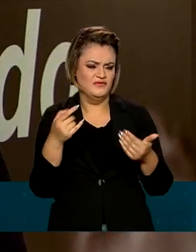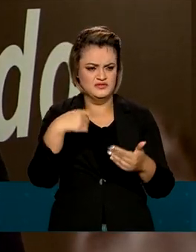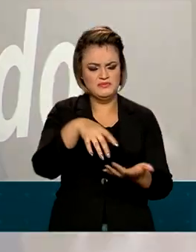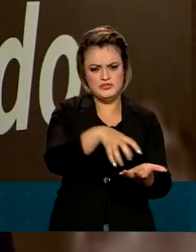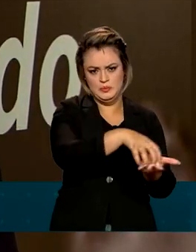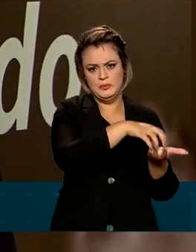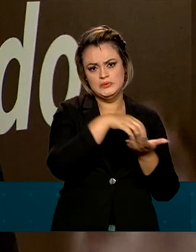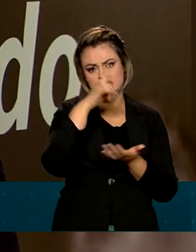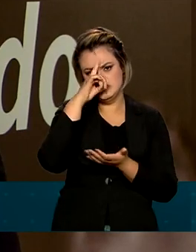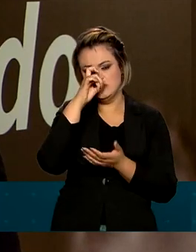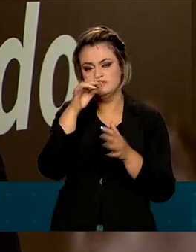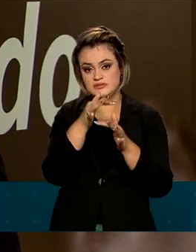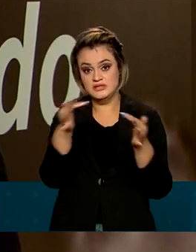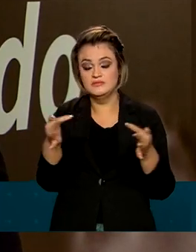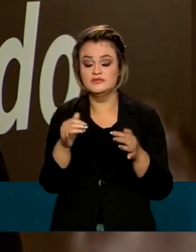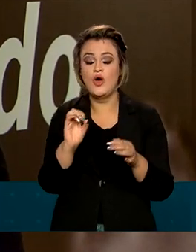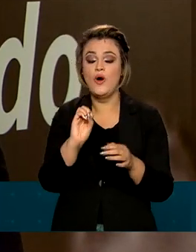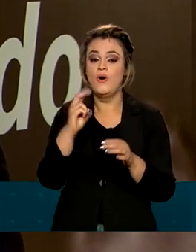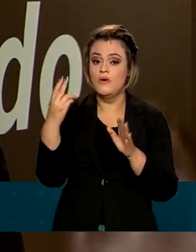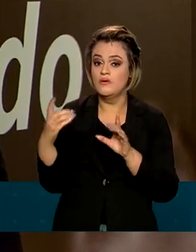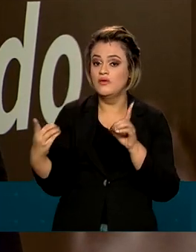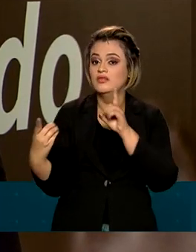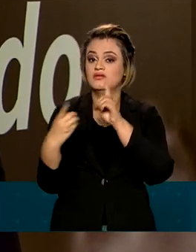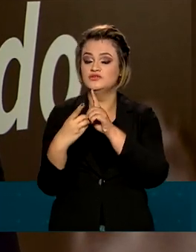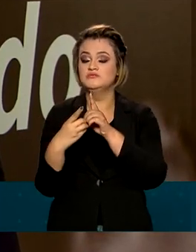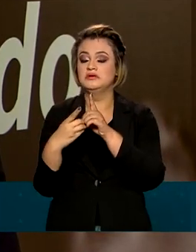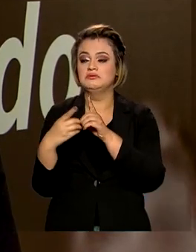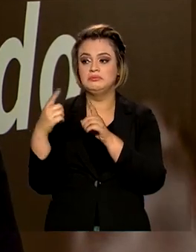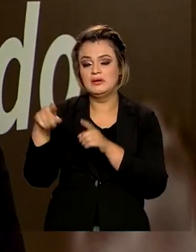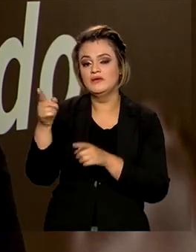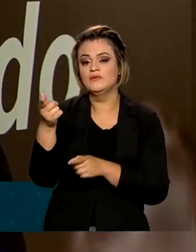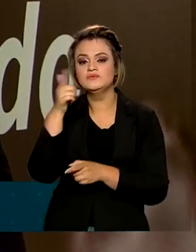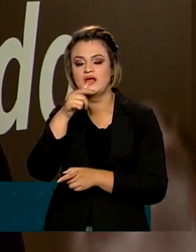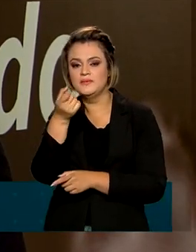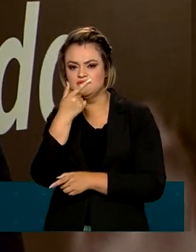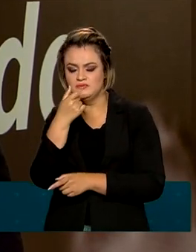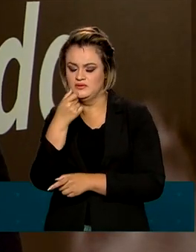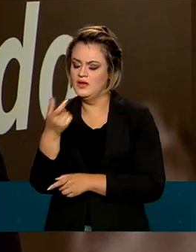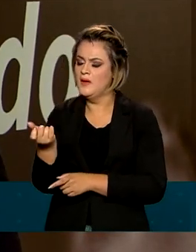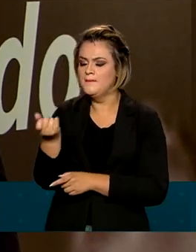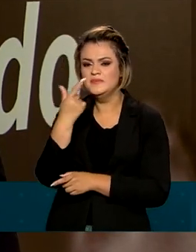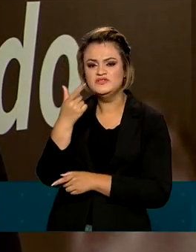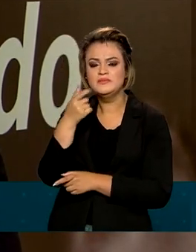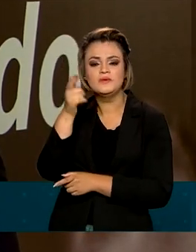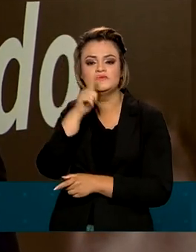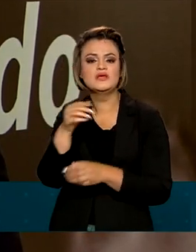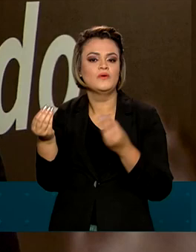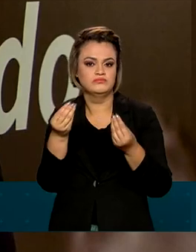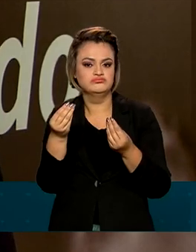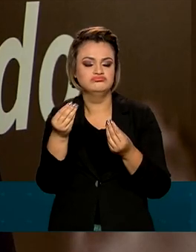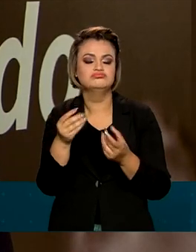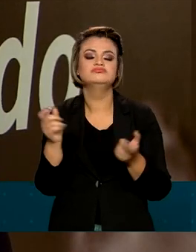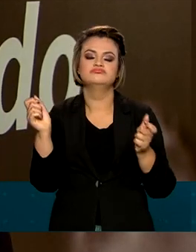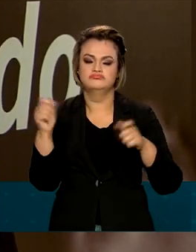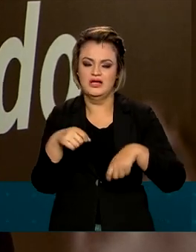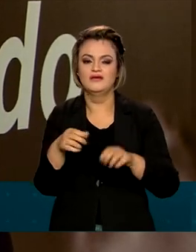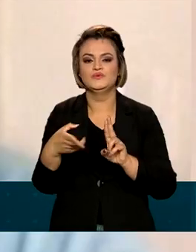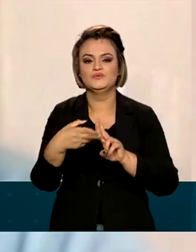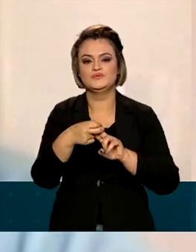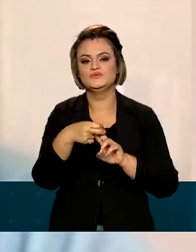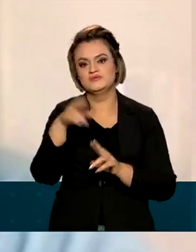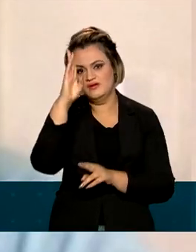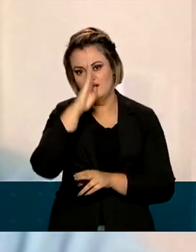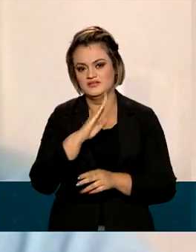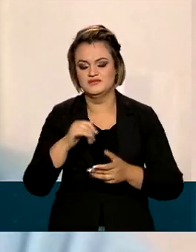básicas de saúde, até para atendimento também com medicamento. Todos os medicamentos que são necessários para a insuficiência cardíaca são distribuídos pelo SUS.